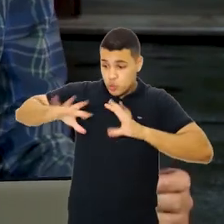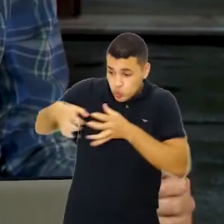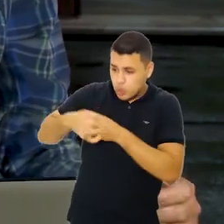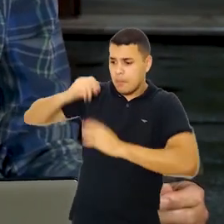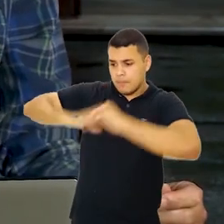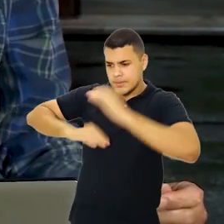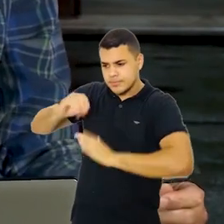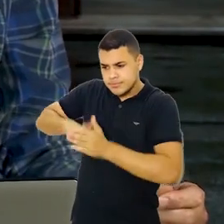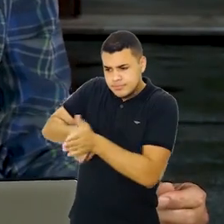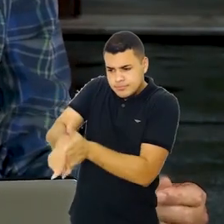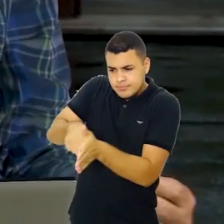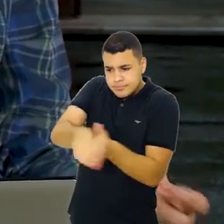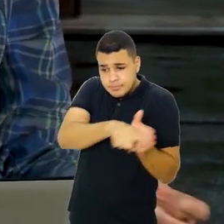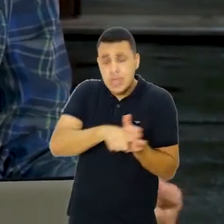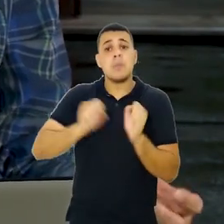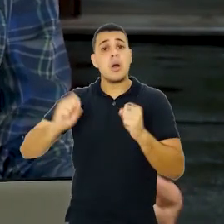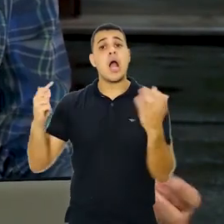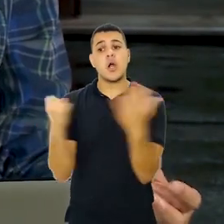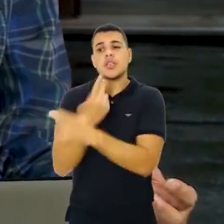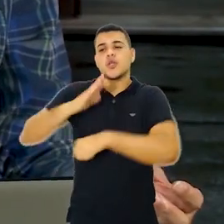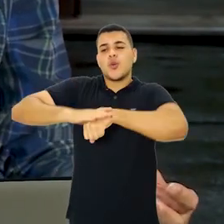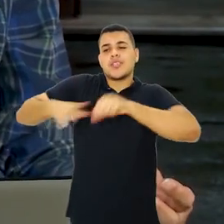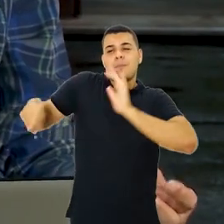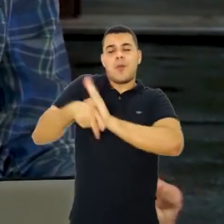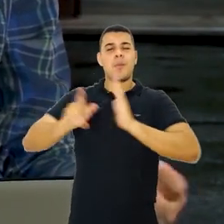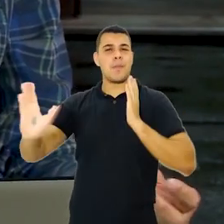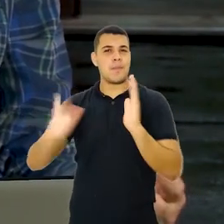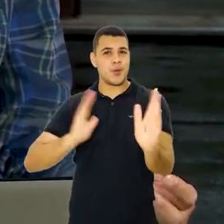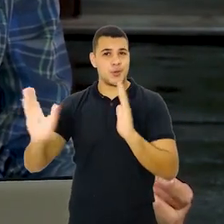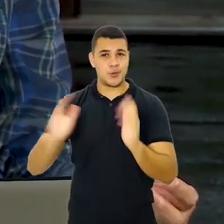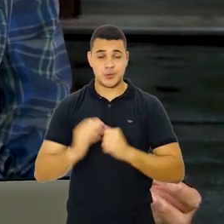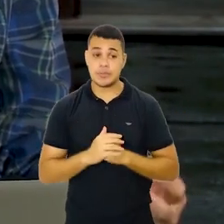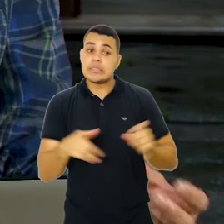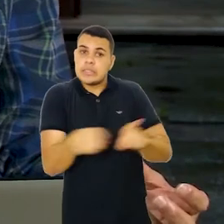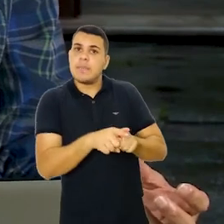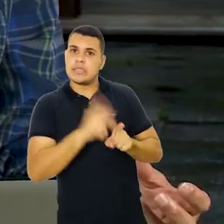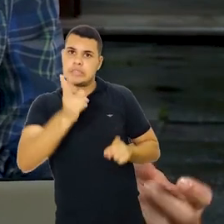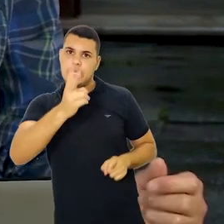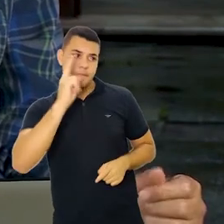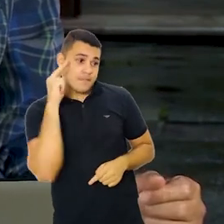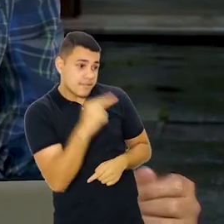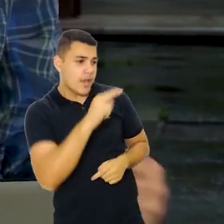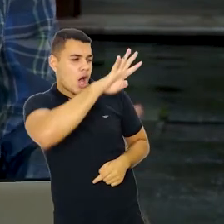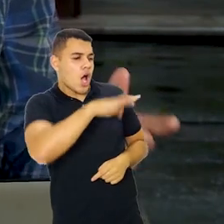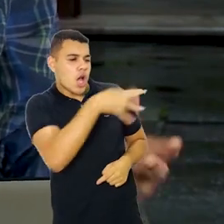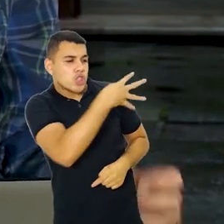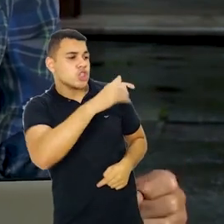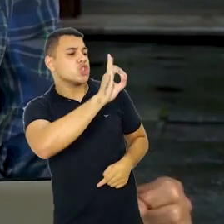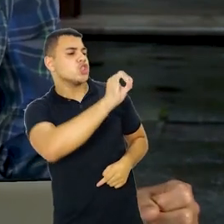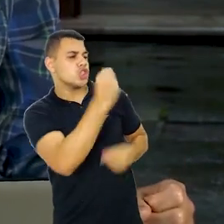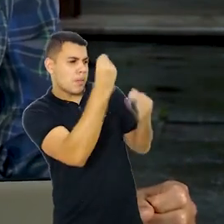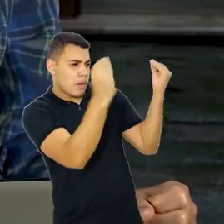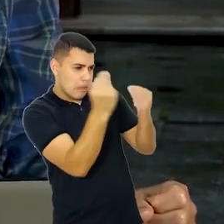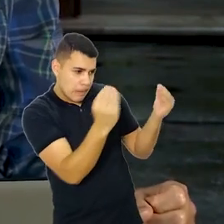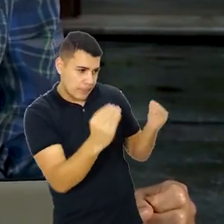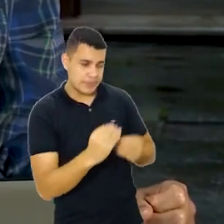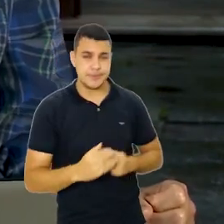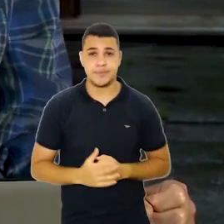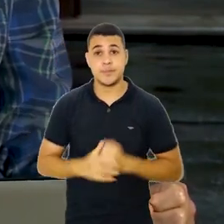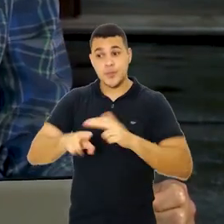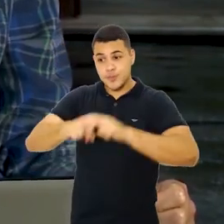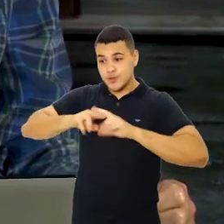maior. Então, a gente também procura ver os agregados temporais e o ano calendário, obviamente.